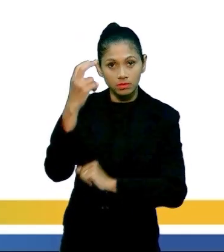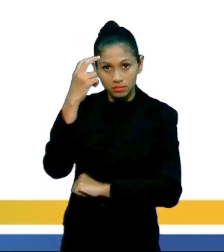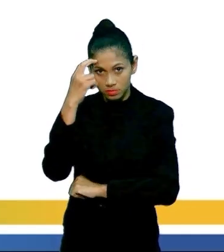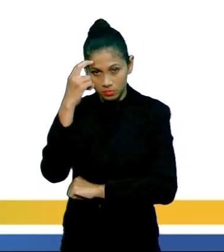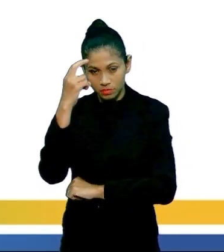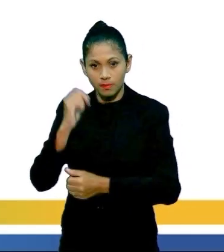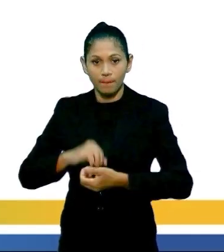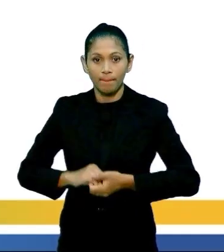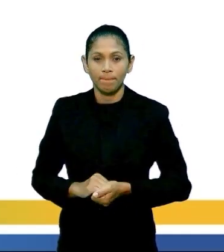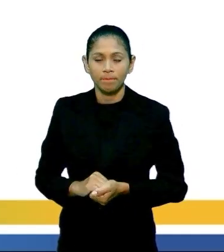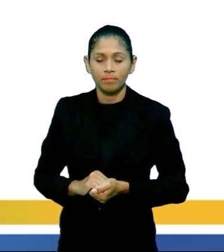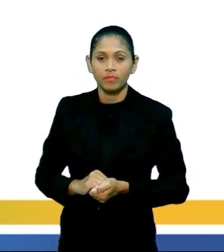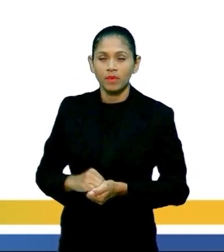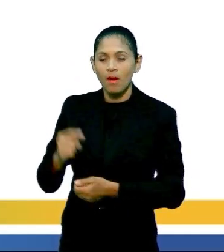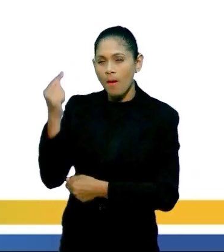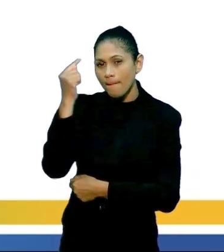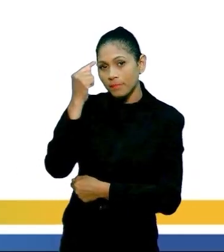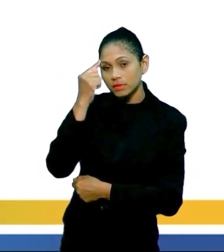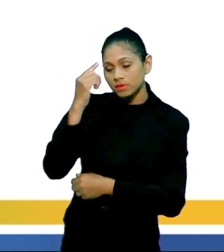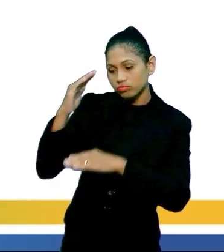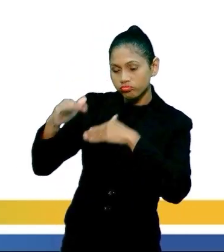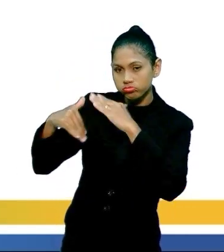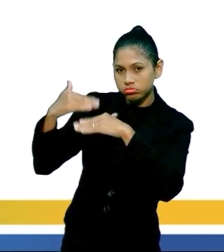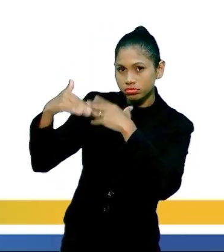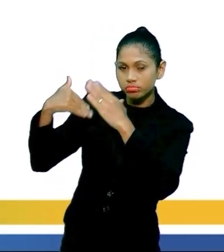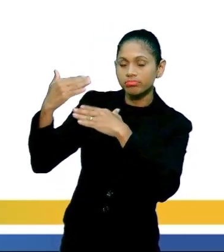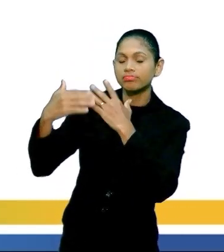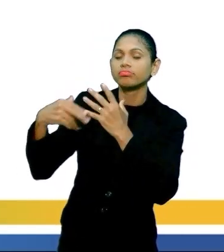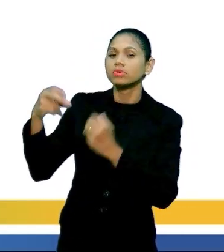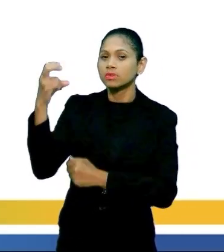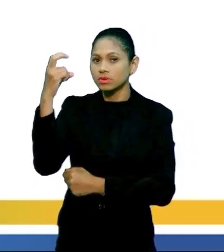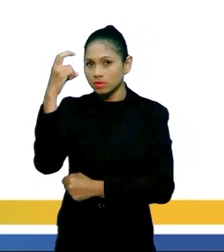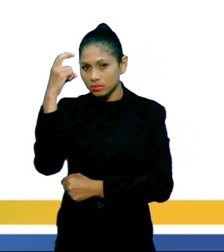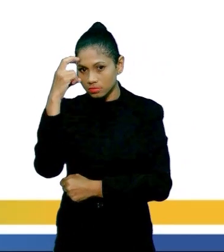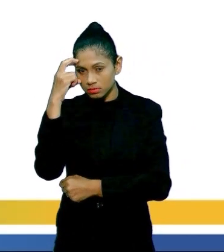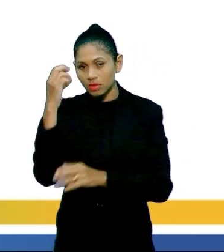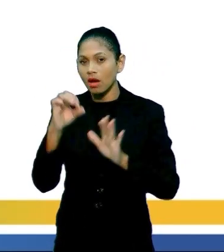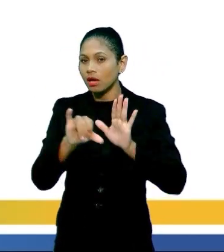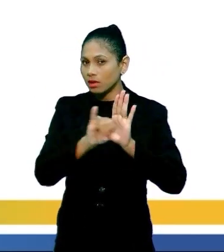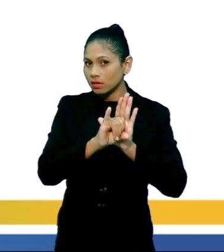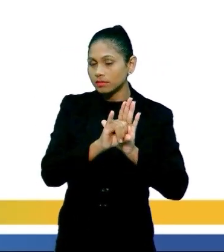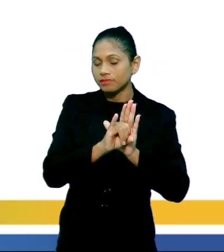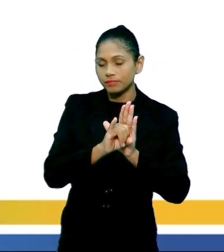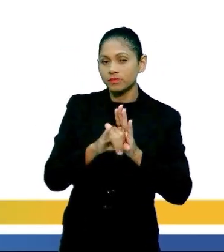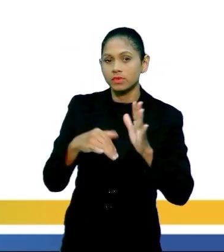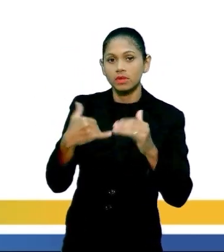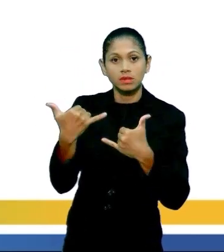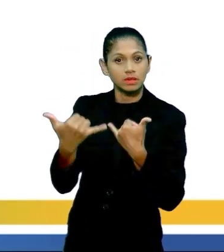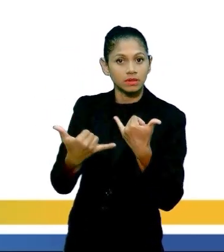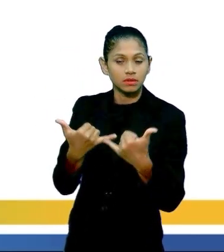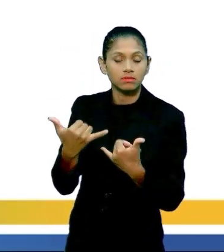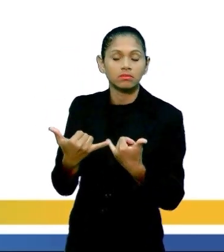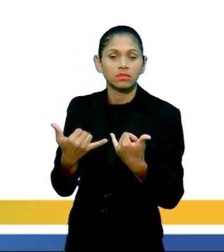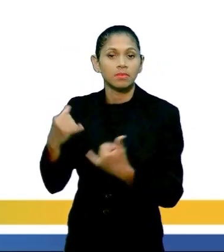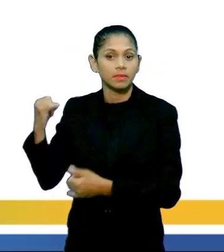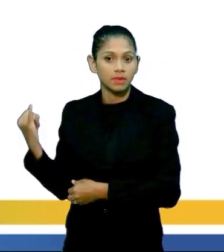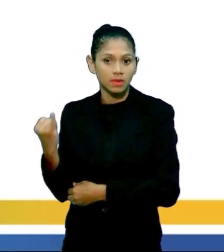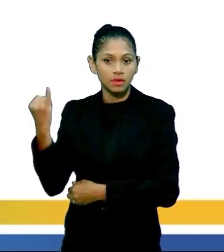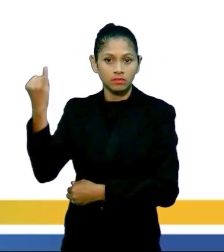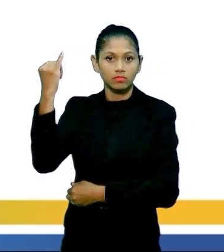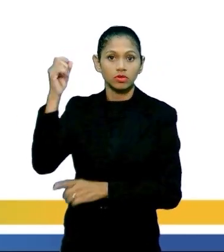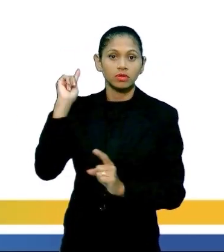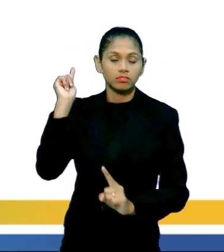disso, pensando na construção da identidade cultural, essas atividades lúdicas são cruciais para essa